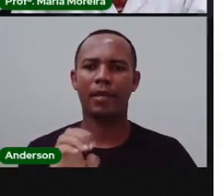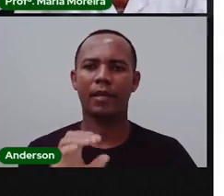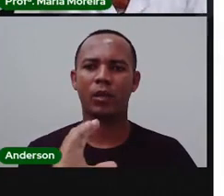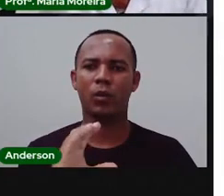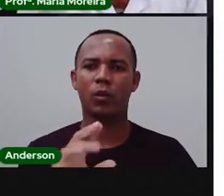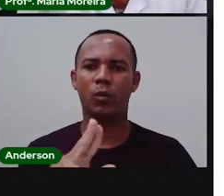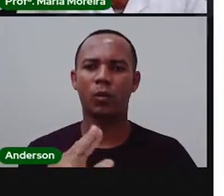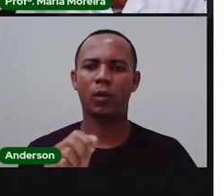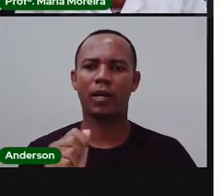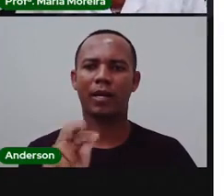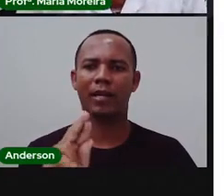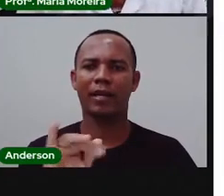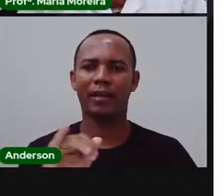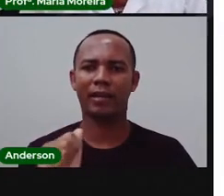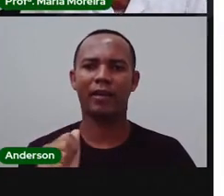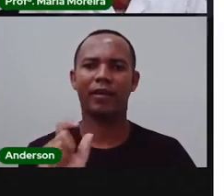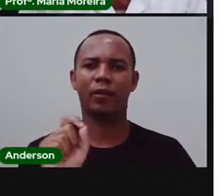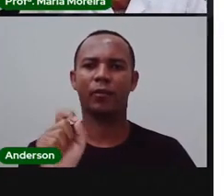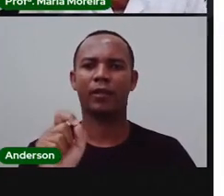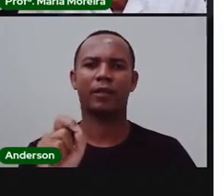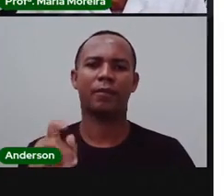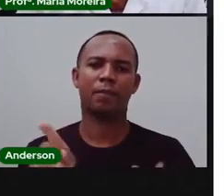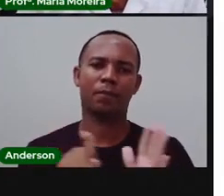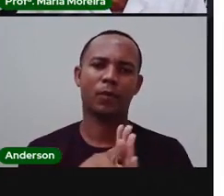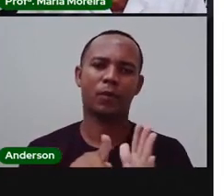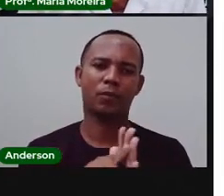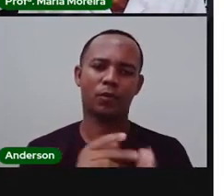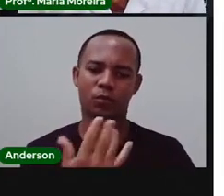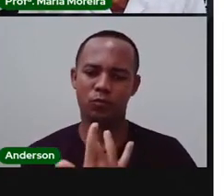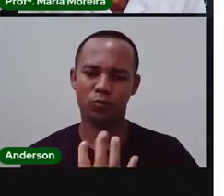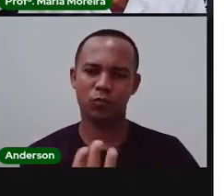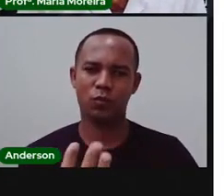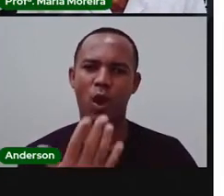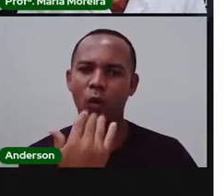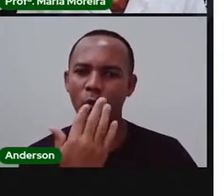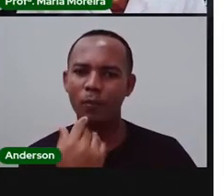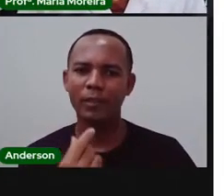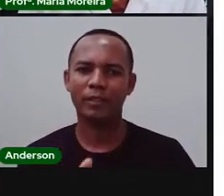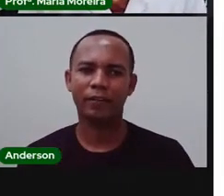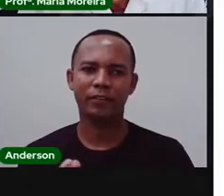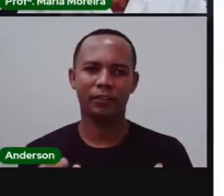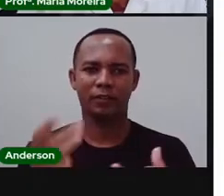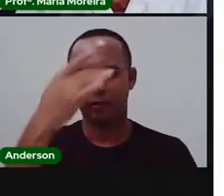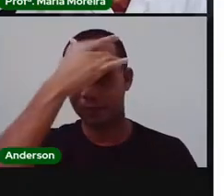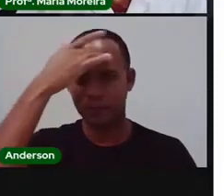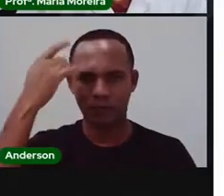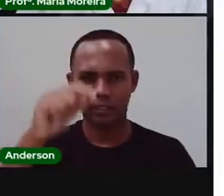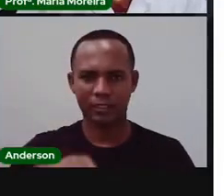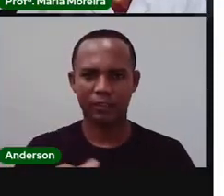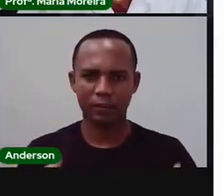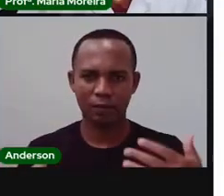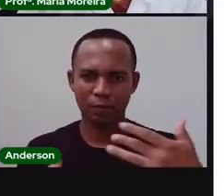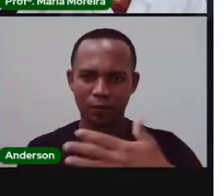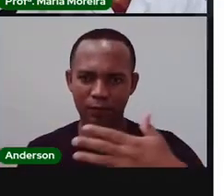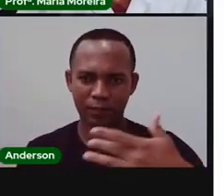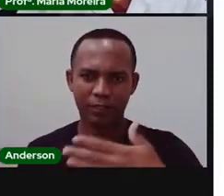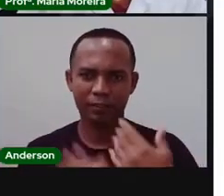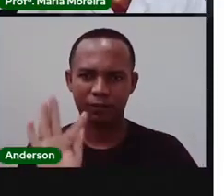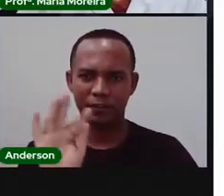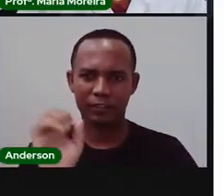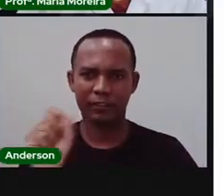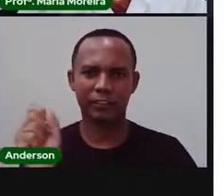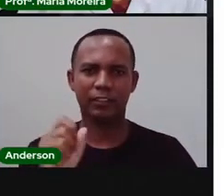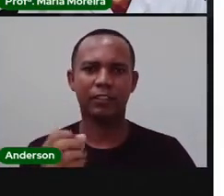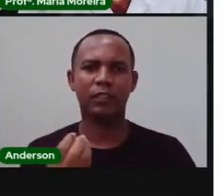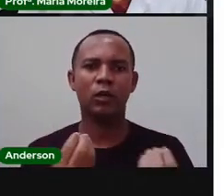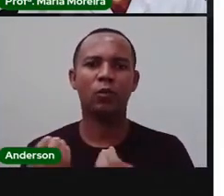Os produtores rurais, né? Das cidades de Ferreira de Santana, em sua maioria, vendem seus produtos em